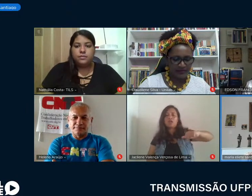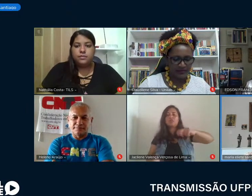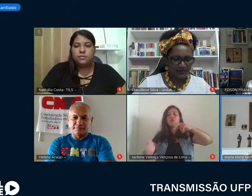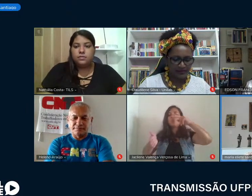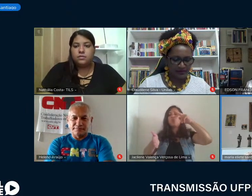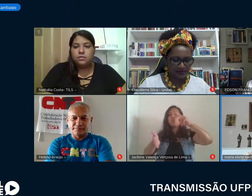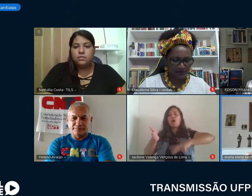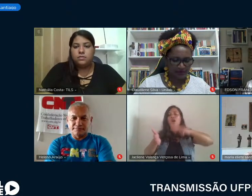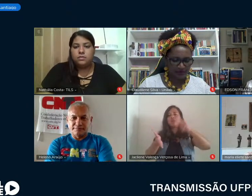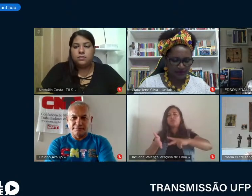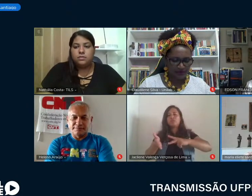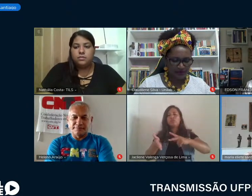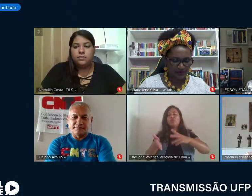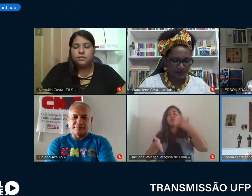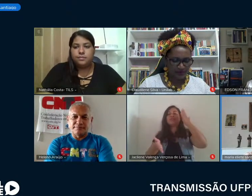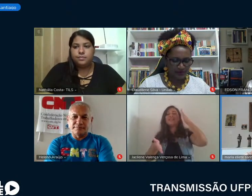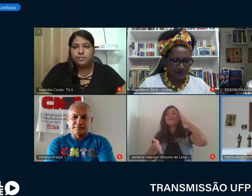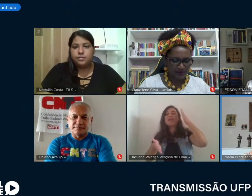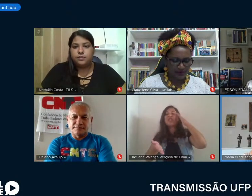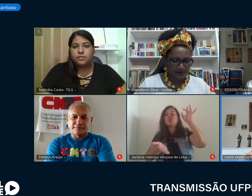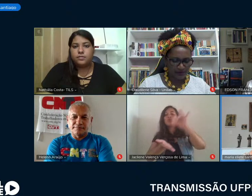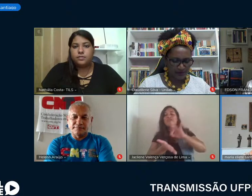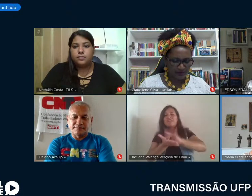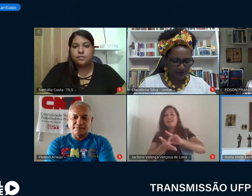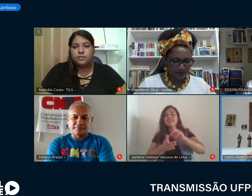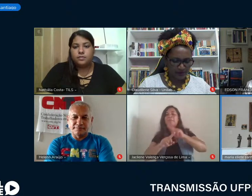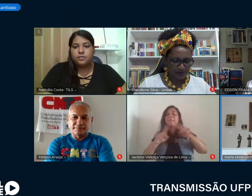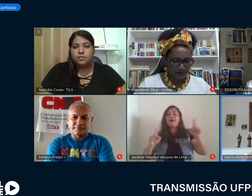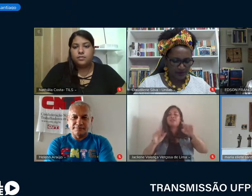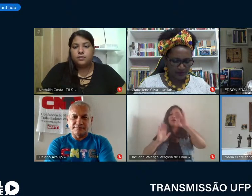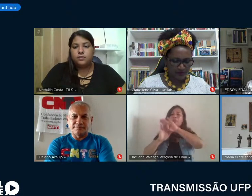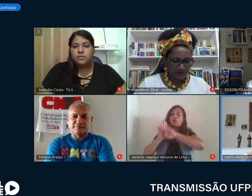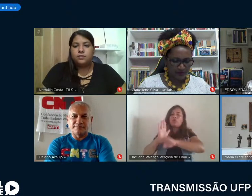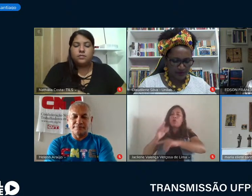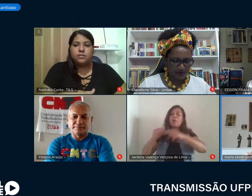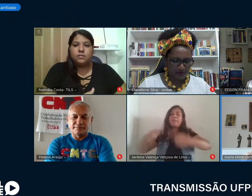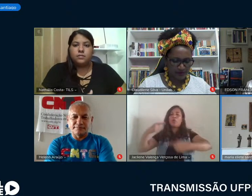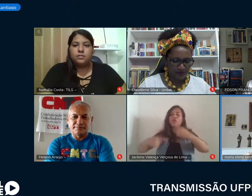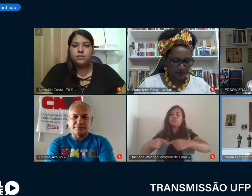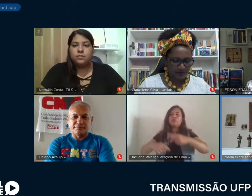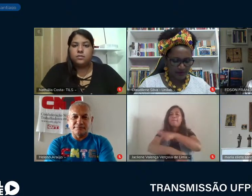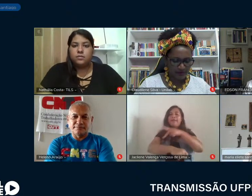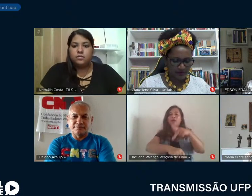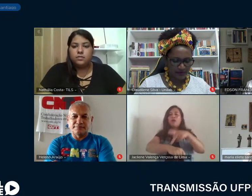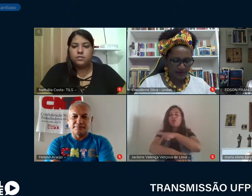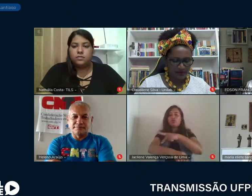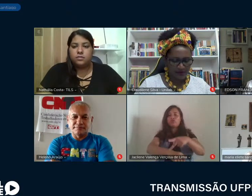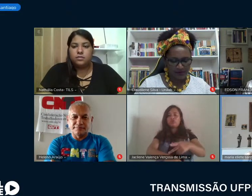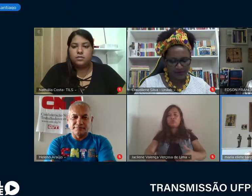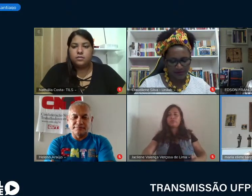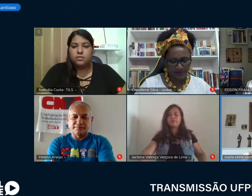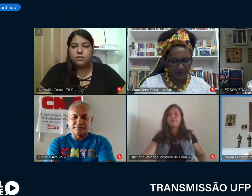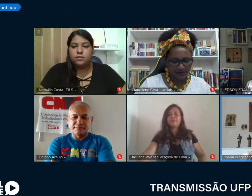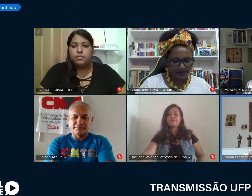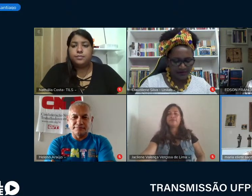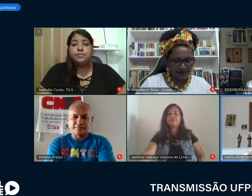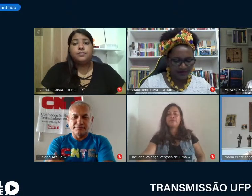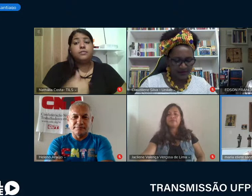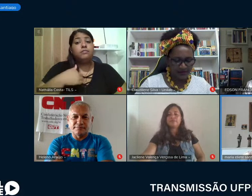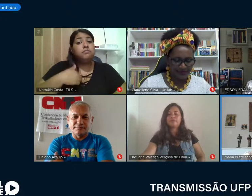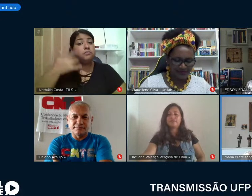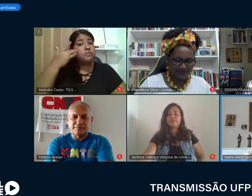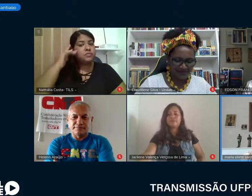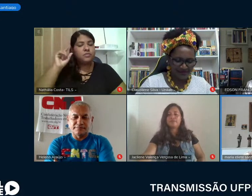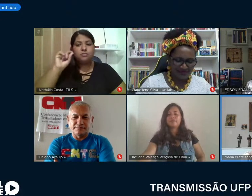da realidade mas um programa político e pedagógico acho que